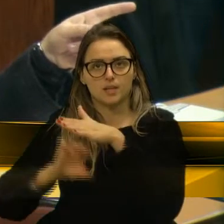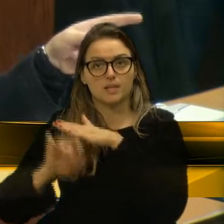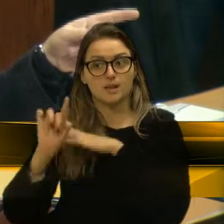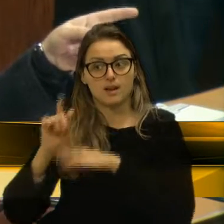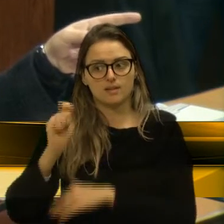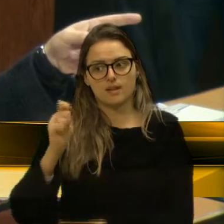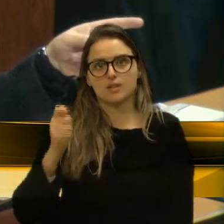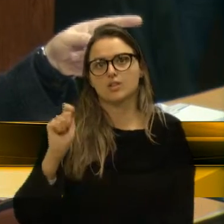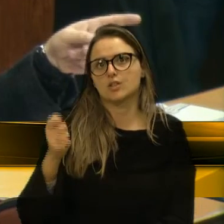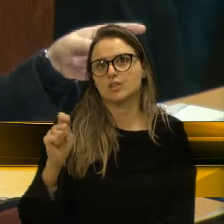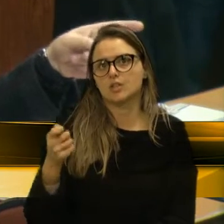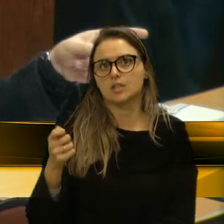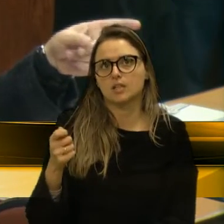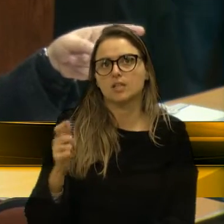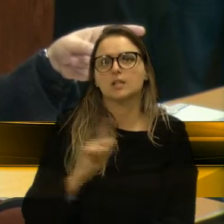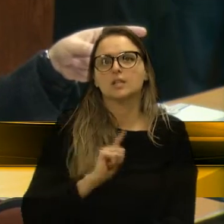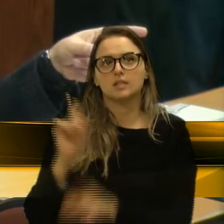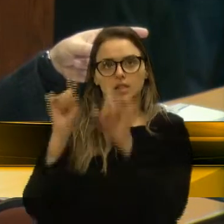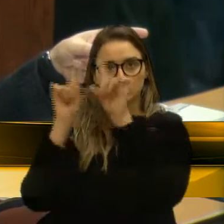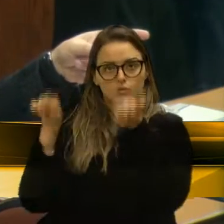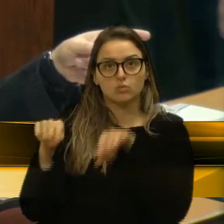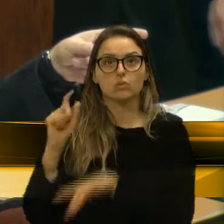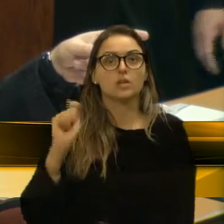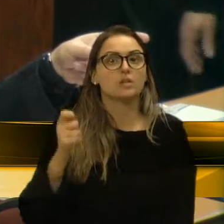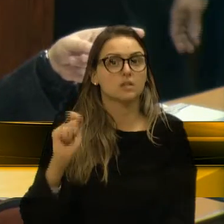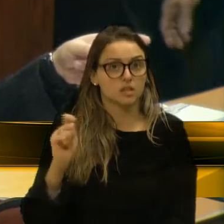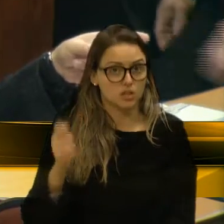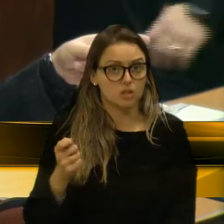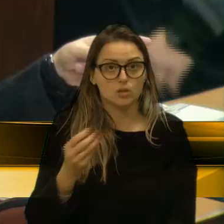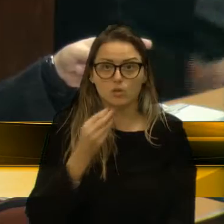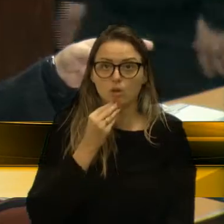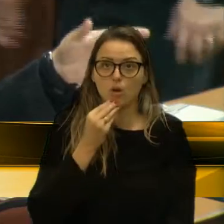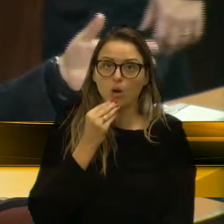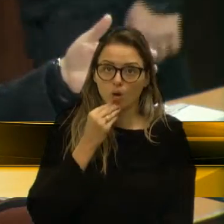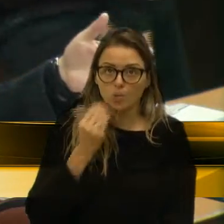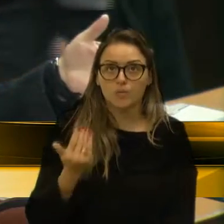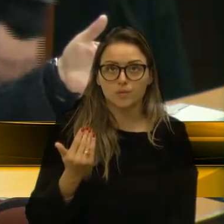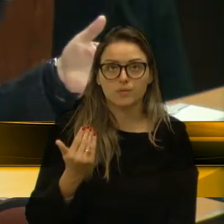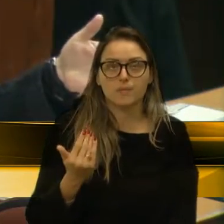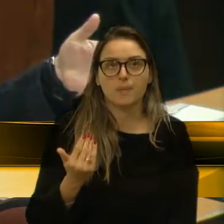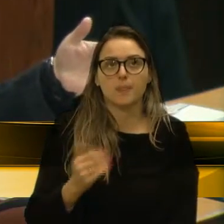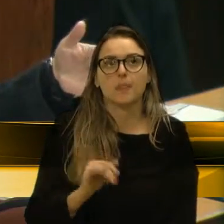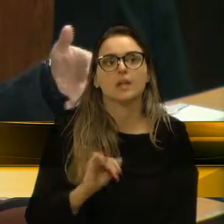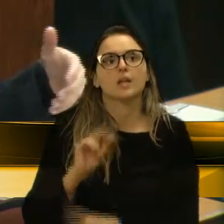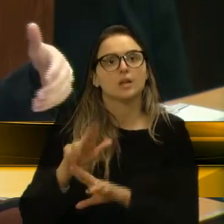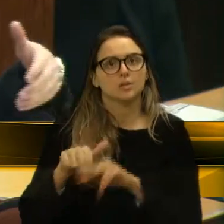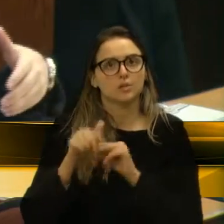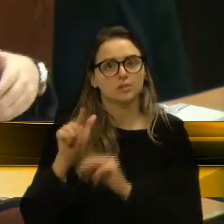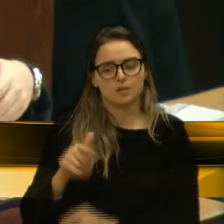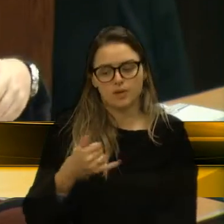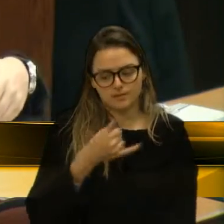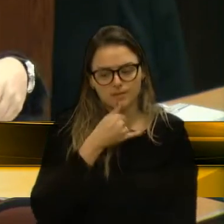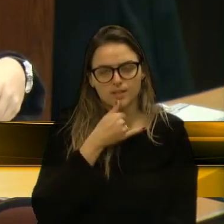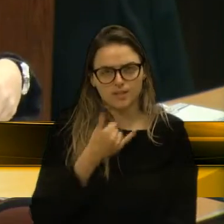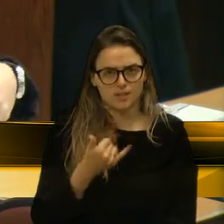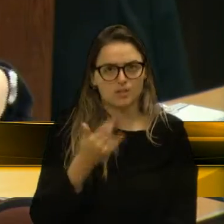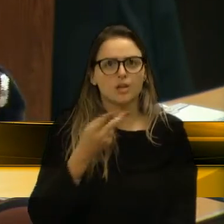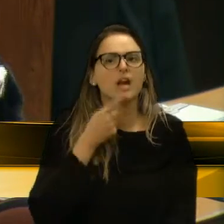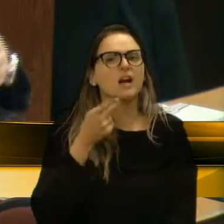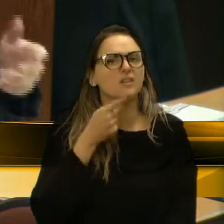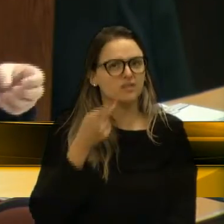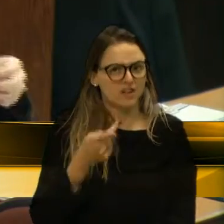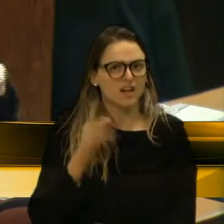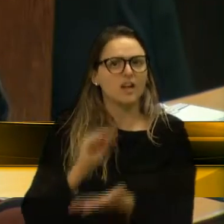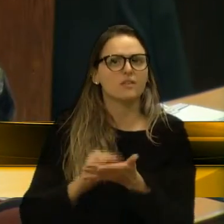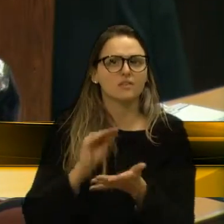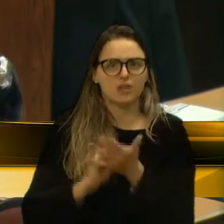E acabam tendo empregados argentinos, consequentemente, e por óbvio. Então, vereador Adiló, é muito triste essa falta de